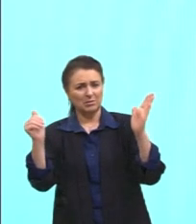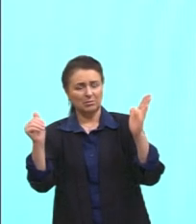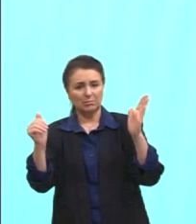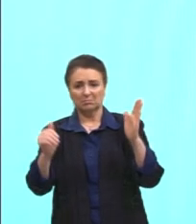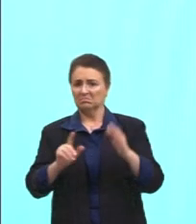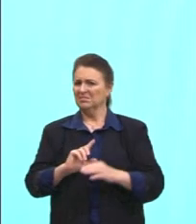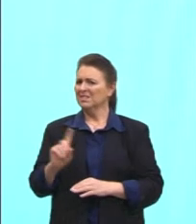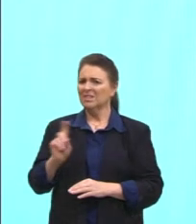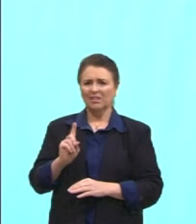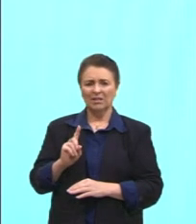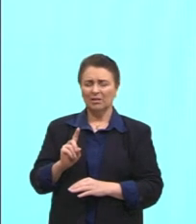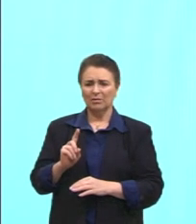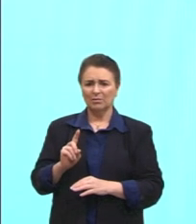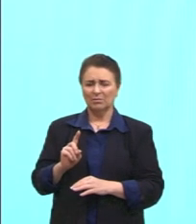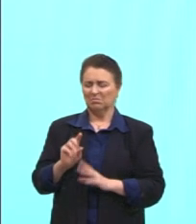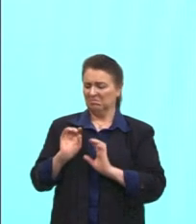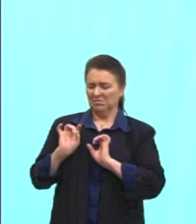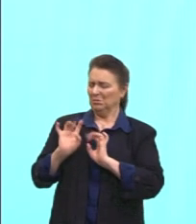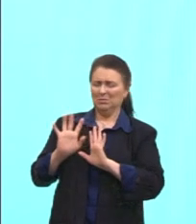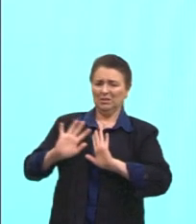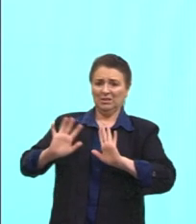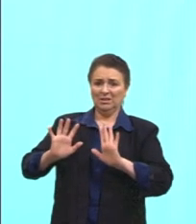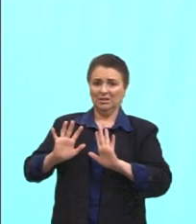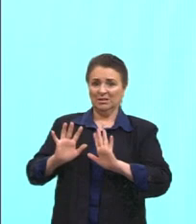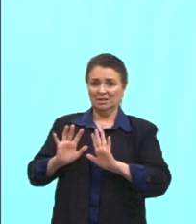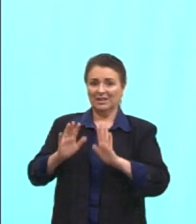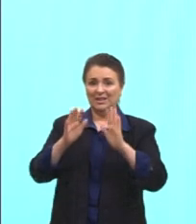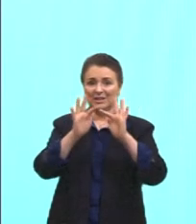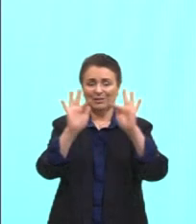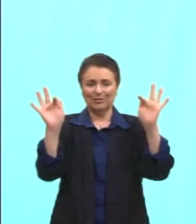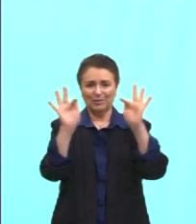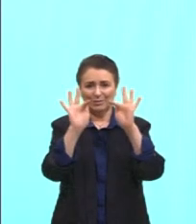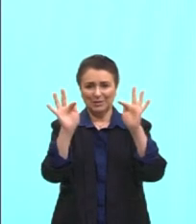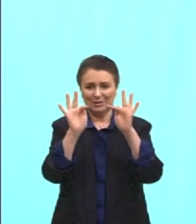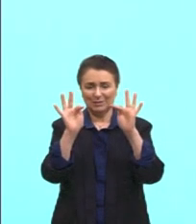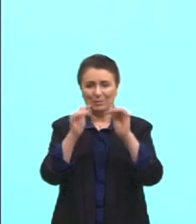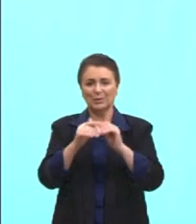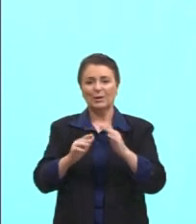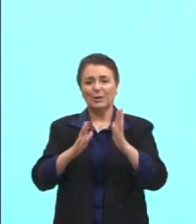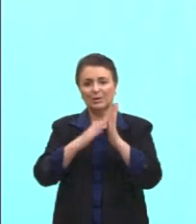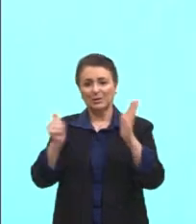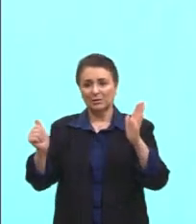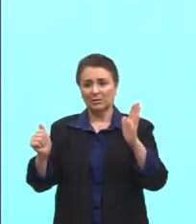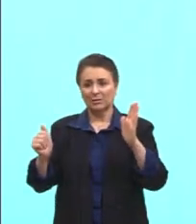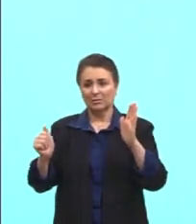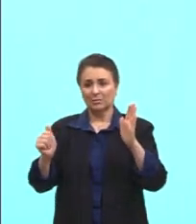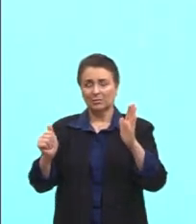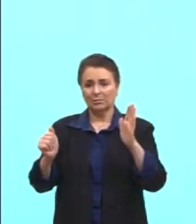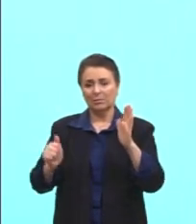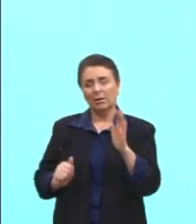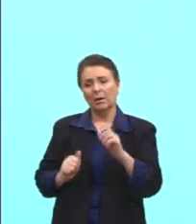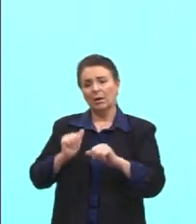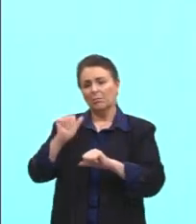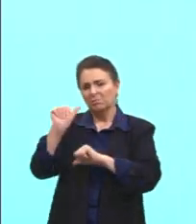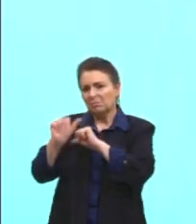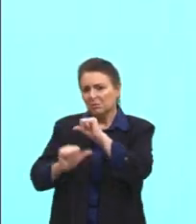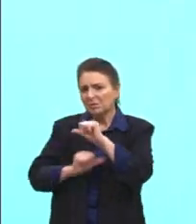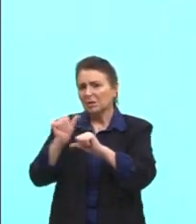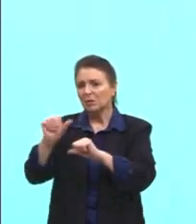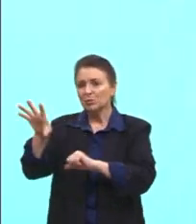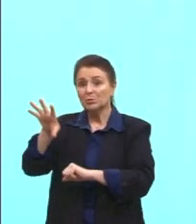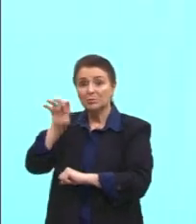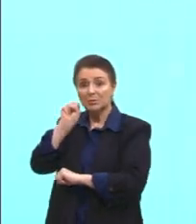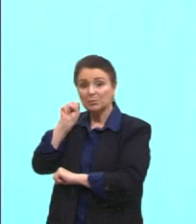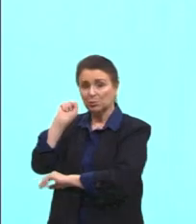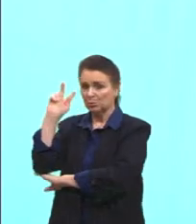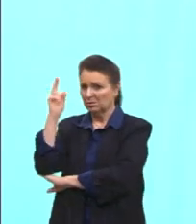contemporânea foge desse formalismo estético. E a E, revitalização dos patrimônios históricos? Também não. Nós